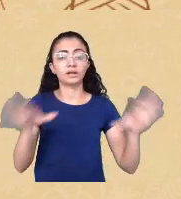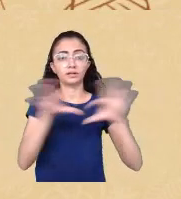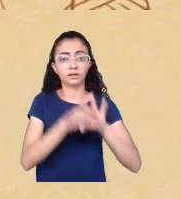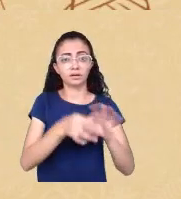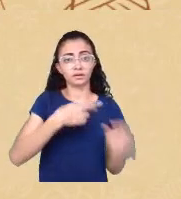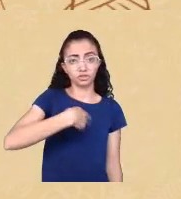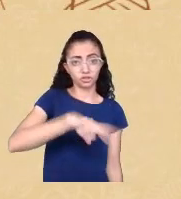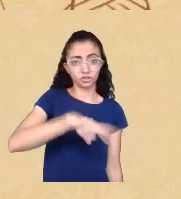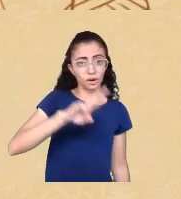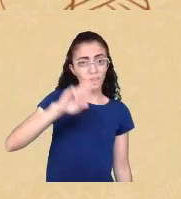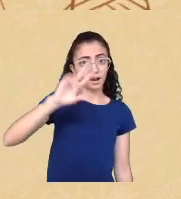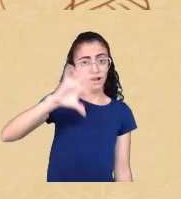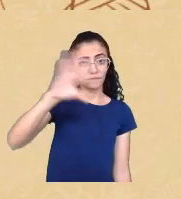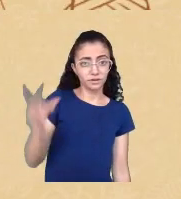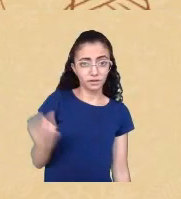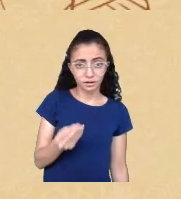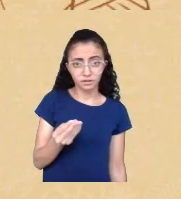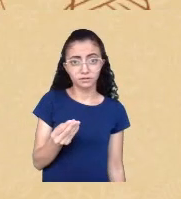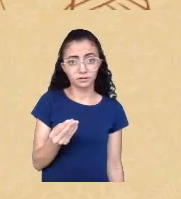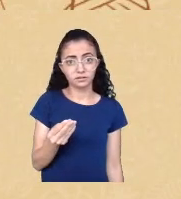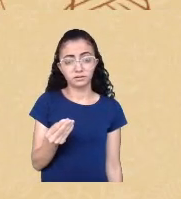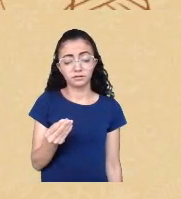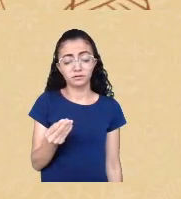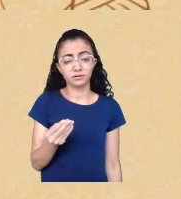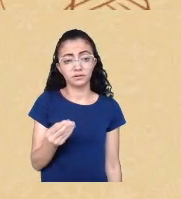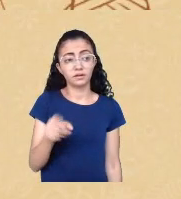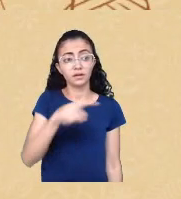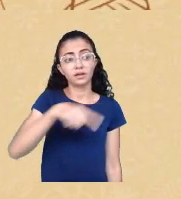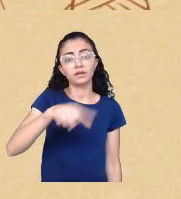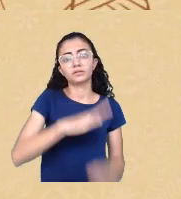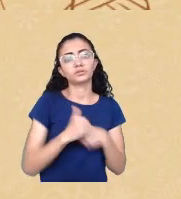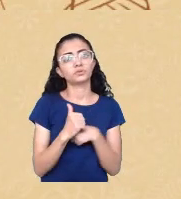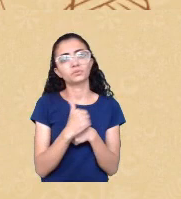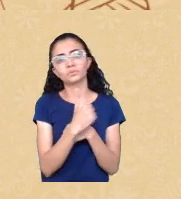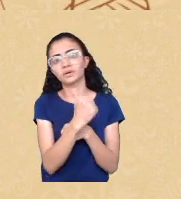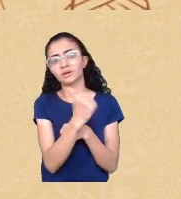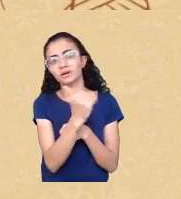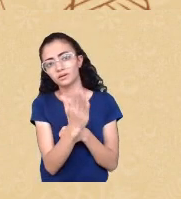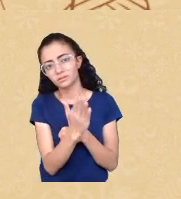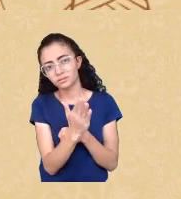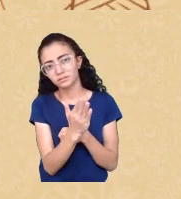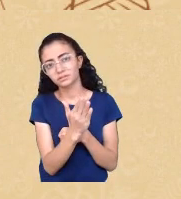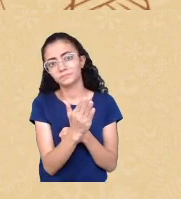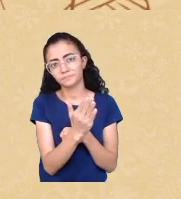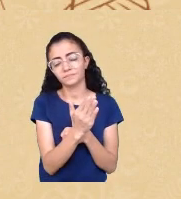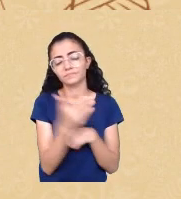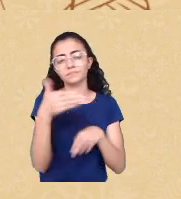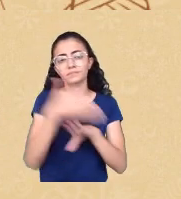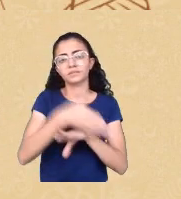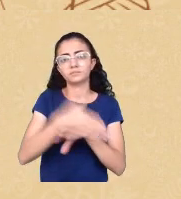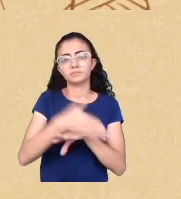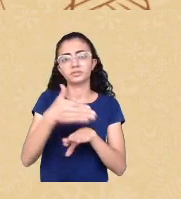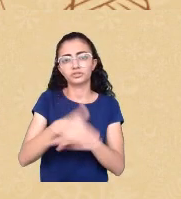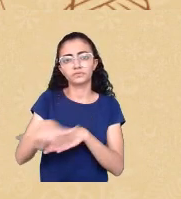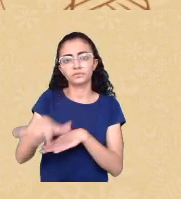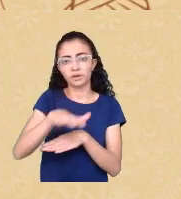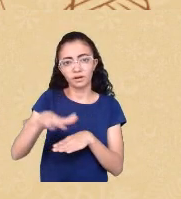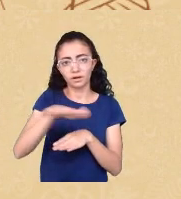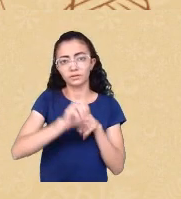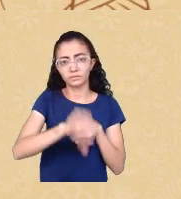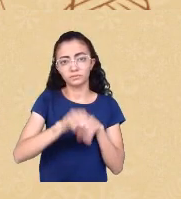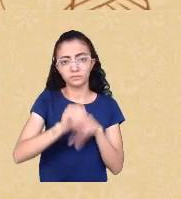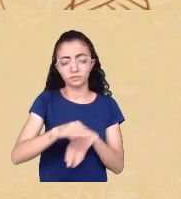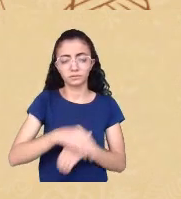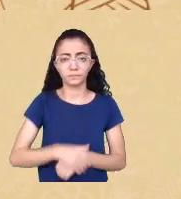são os mais presentes no espaço educacional com esse advento